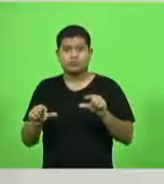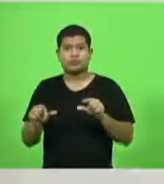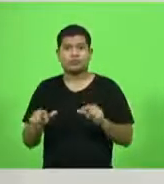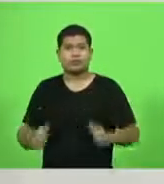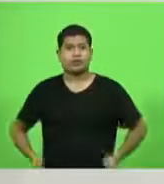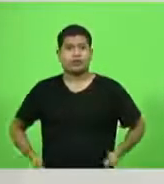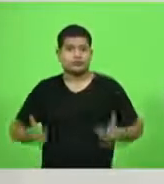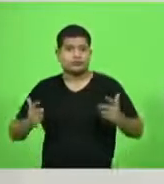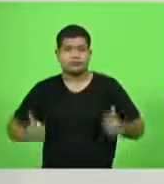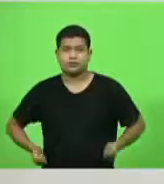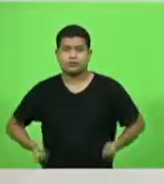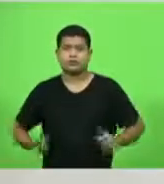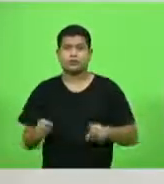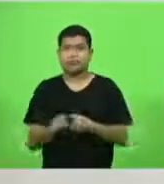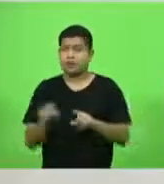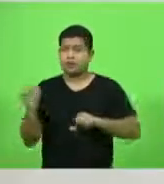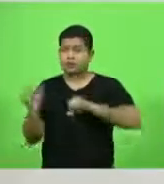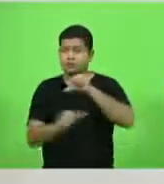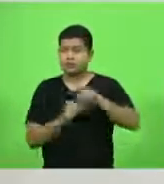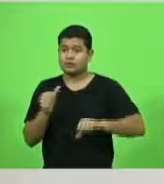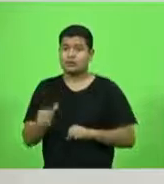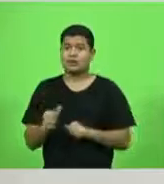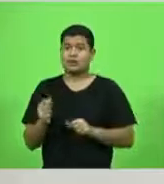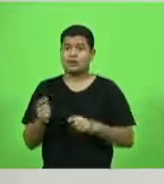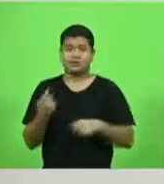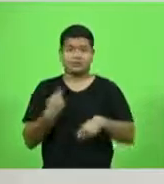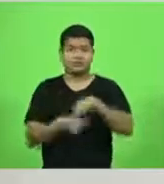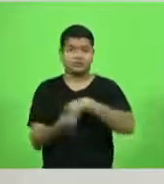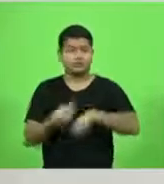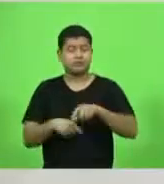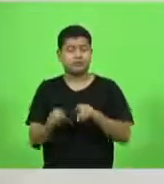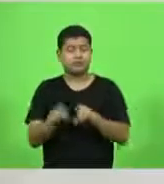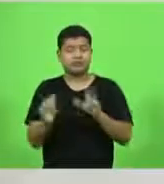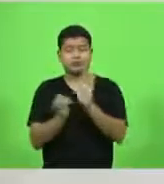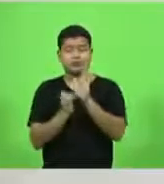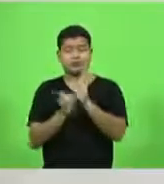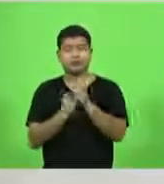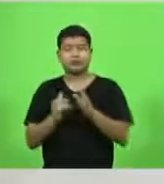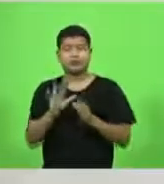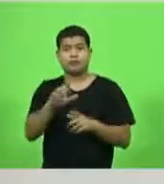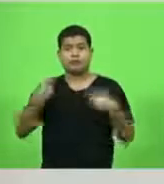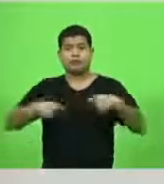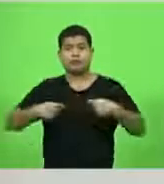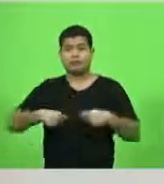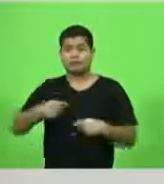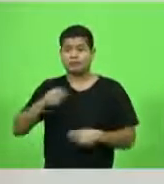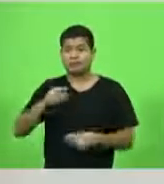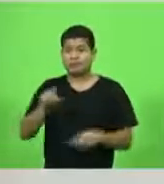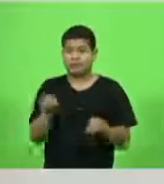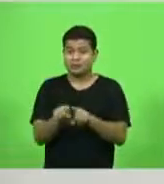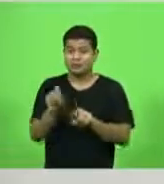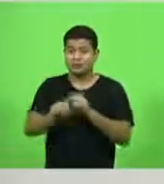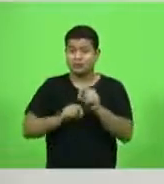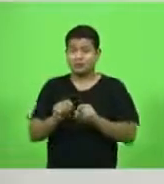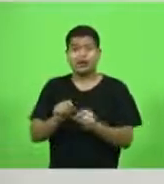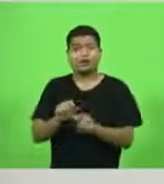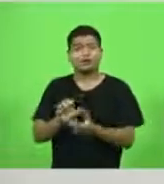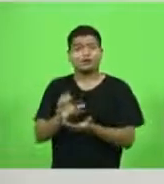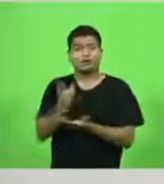tributária, é necessário também haver investimentos na infraestrutura